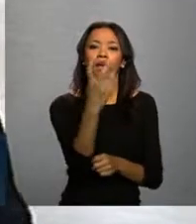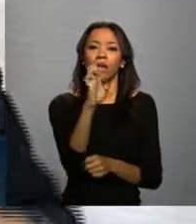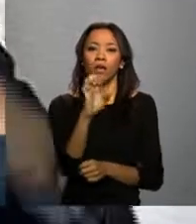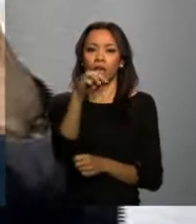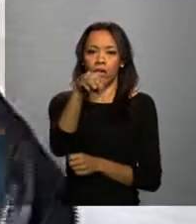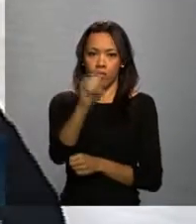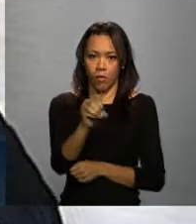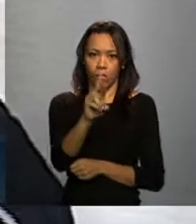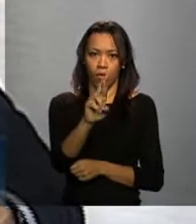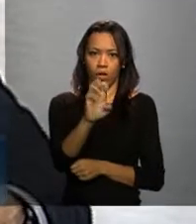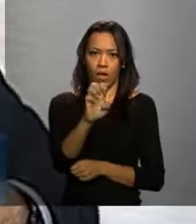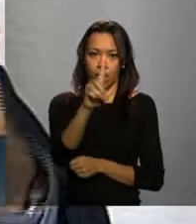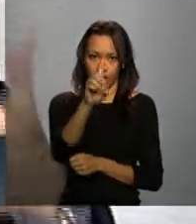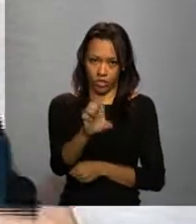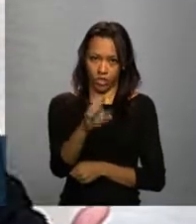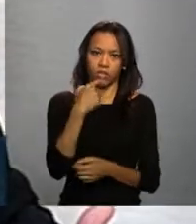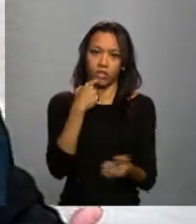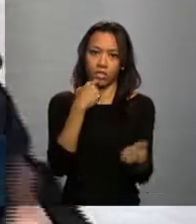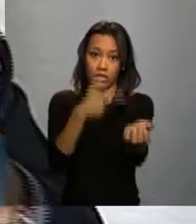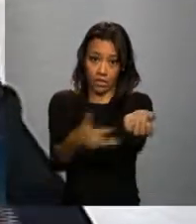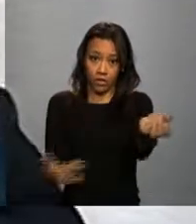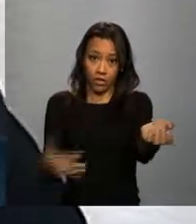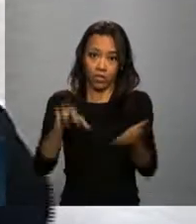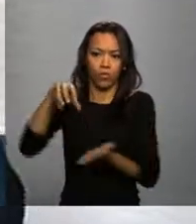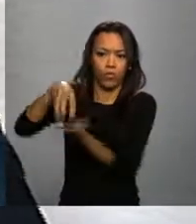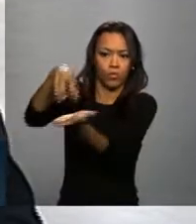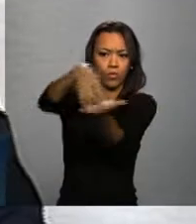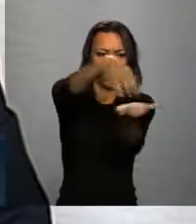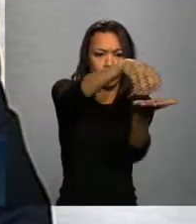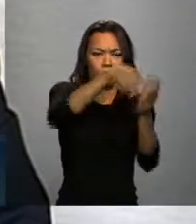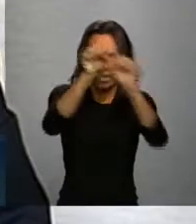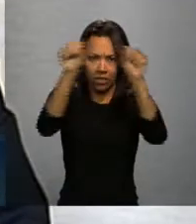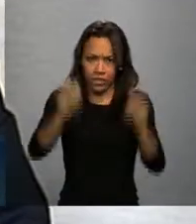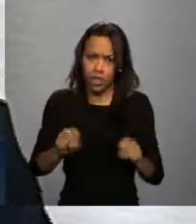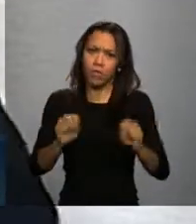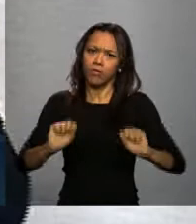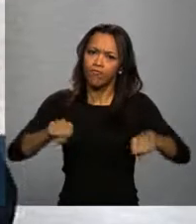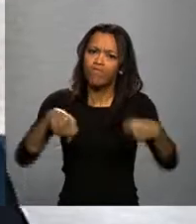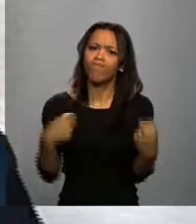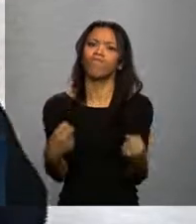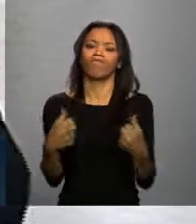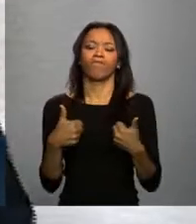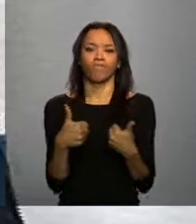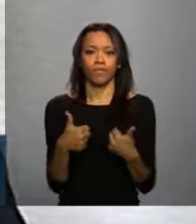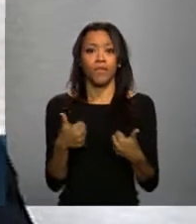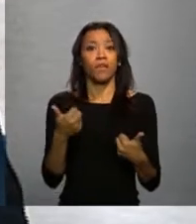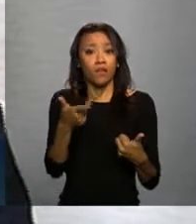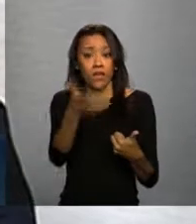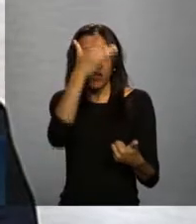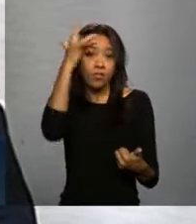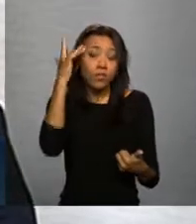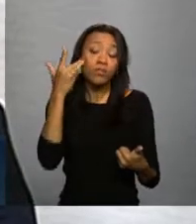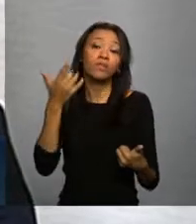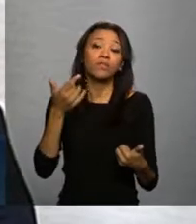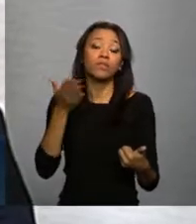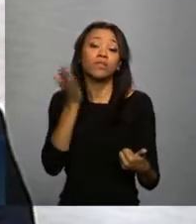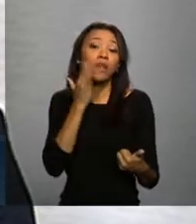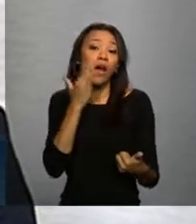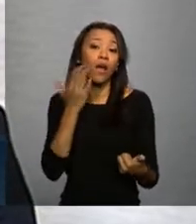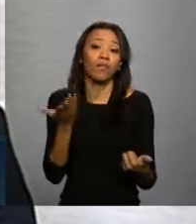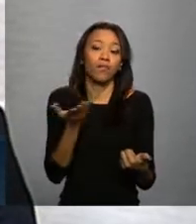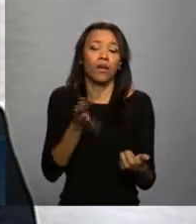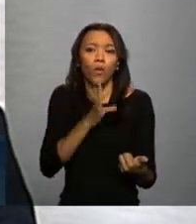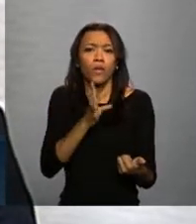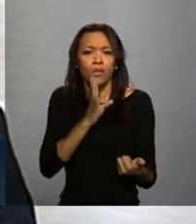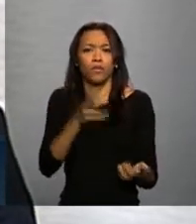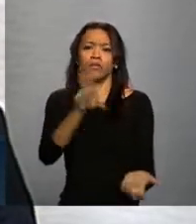são transferidos pelo Ministério da Saúde e os recursos próprios das secretarias estaduais de fato cheguem e sejam bem utilizados na